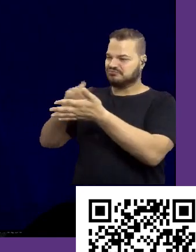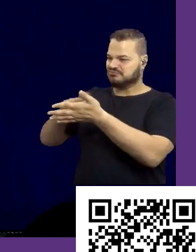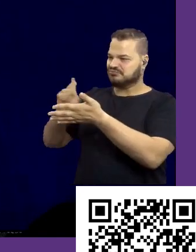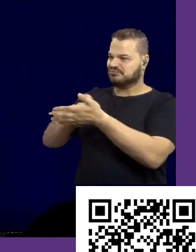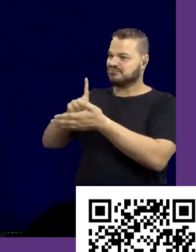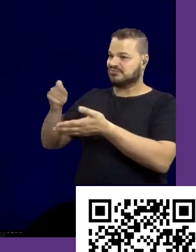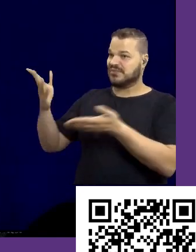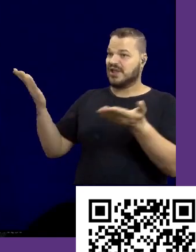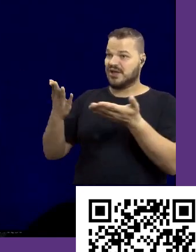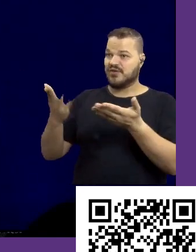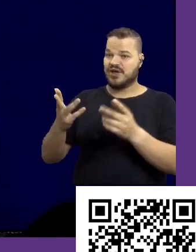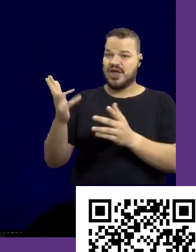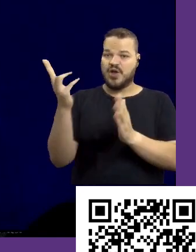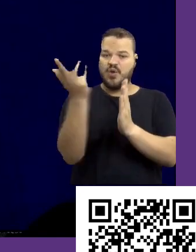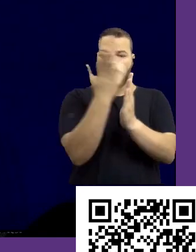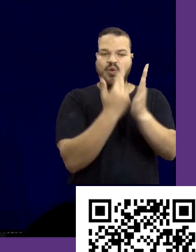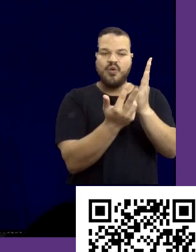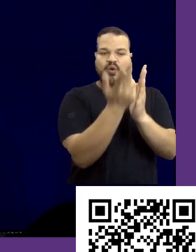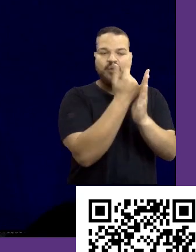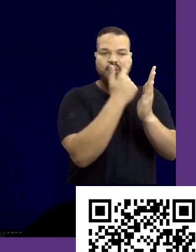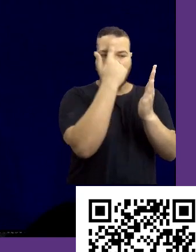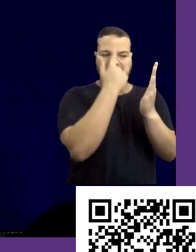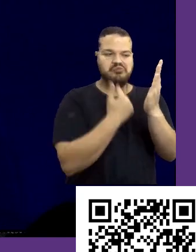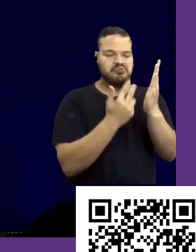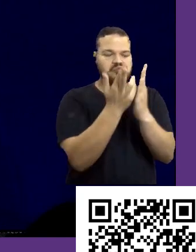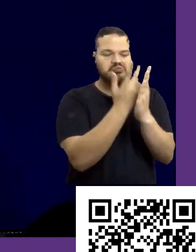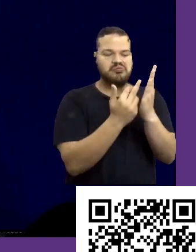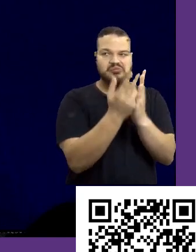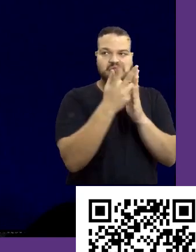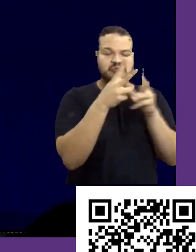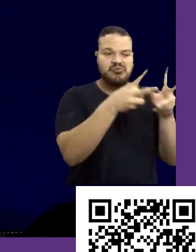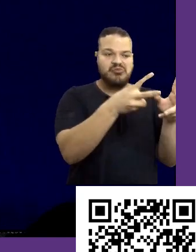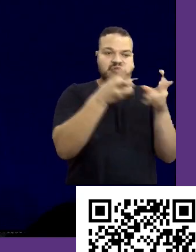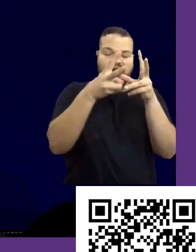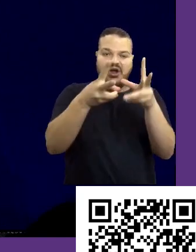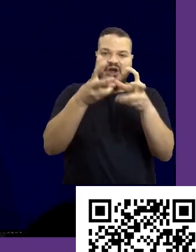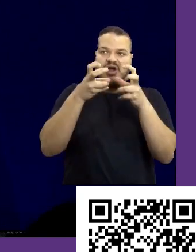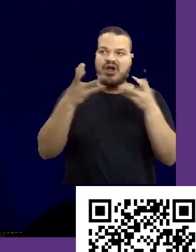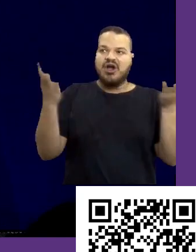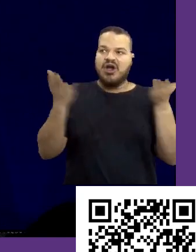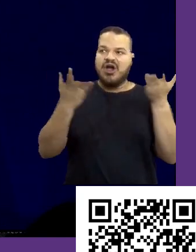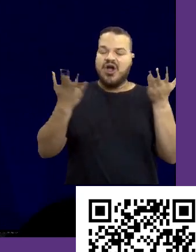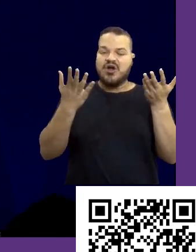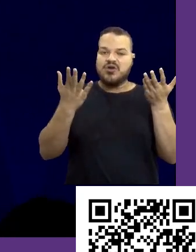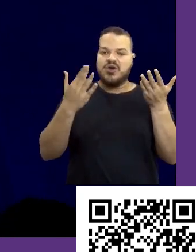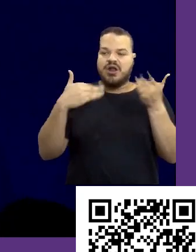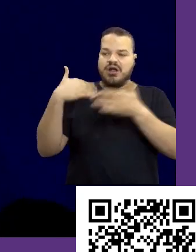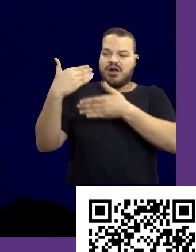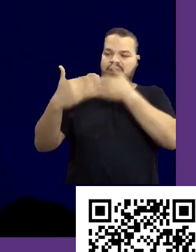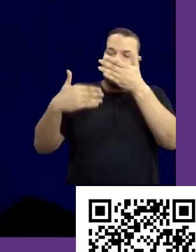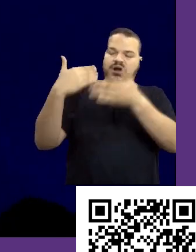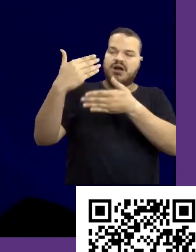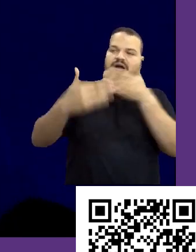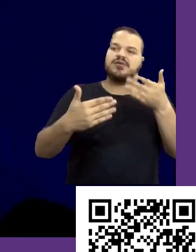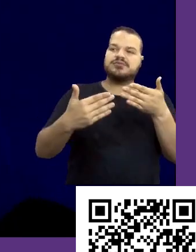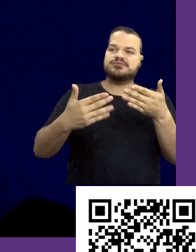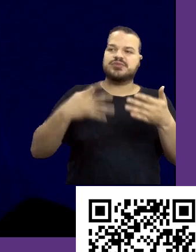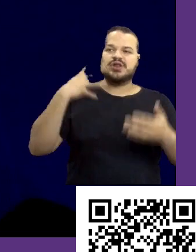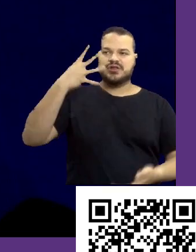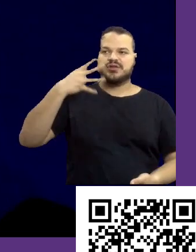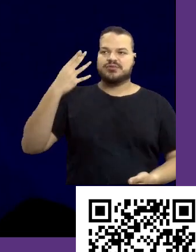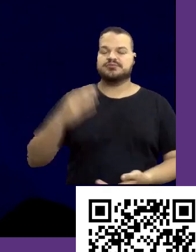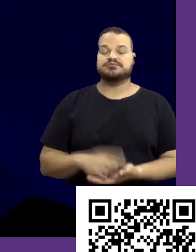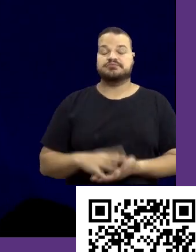Eles fazem um desenho pra gente conseguir captar melhor o que que tá acontecendo ao longo das palestras. Mas antes de ver a